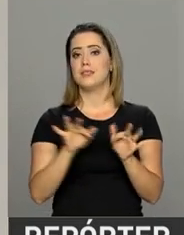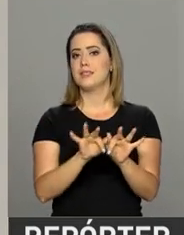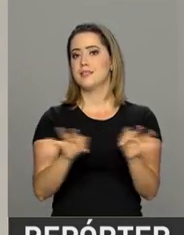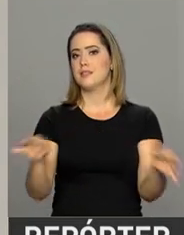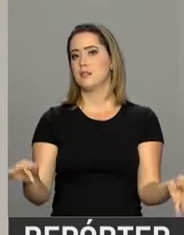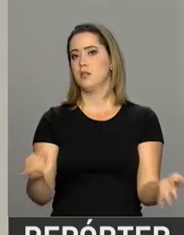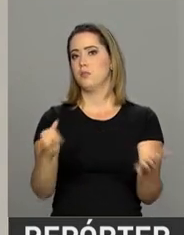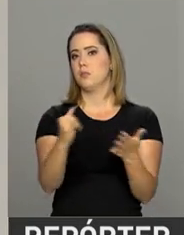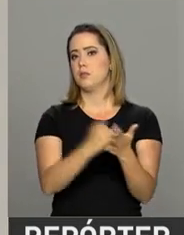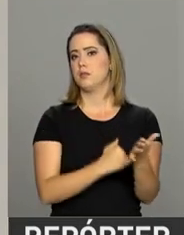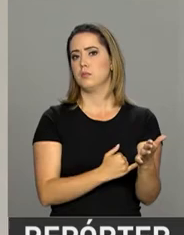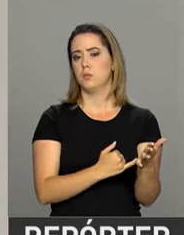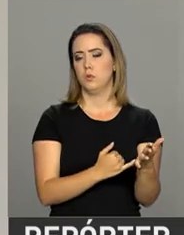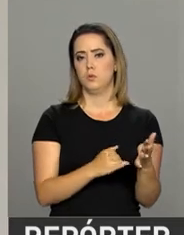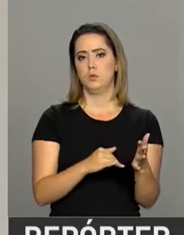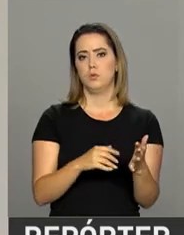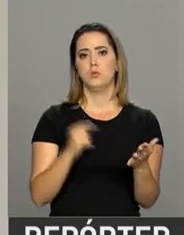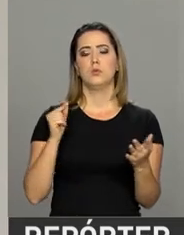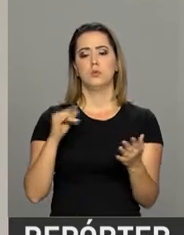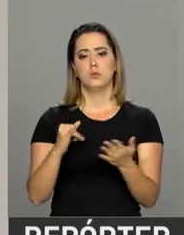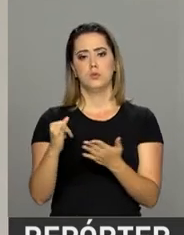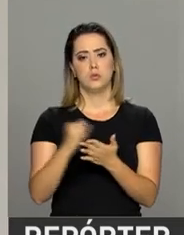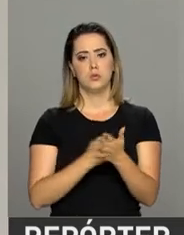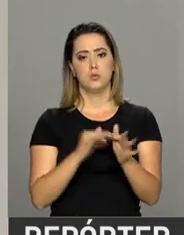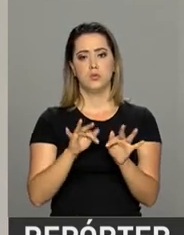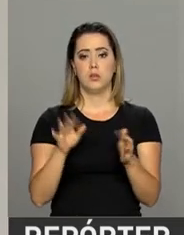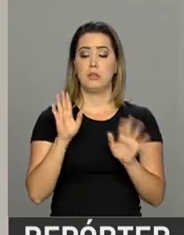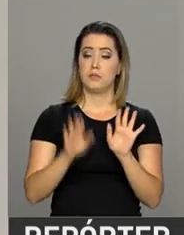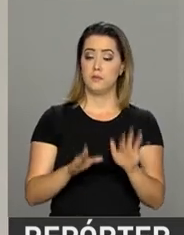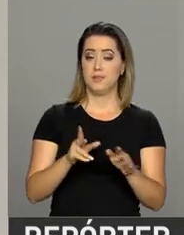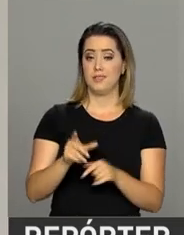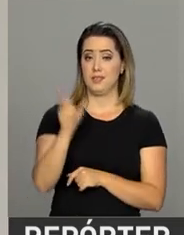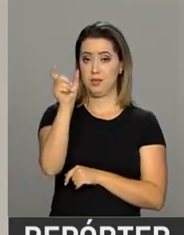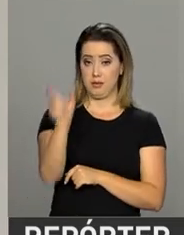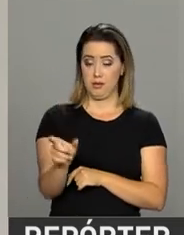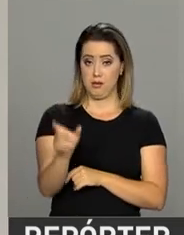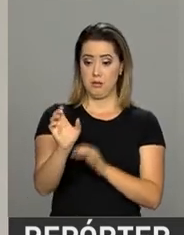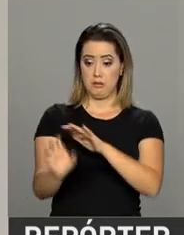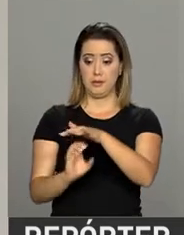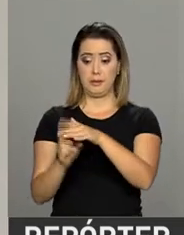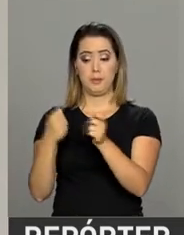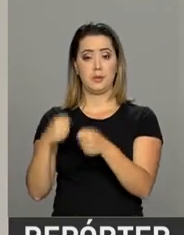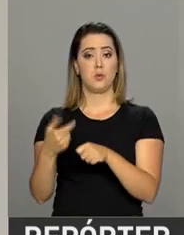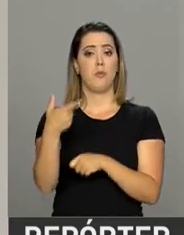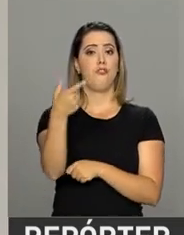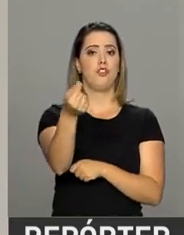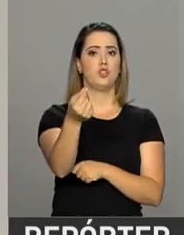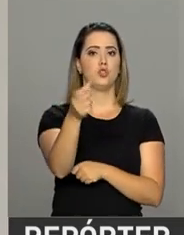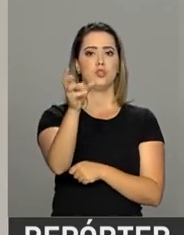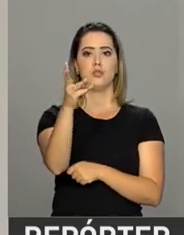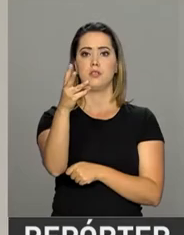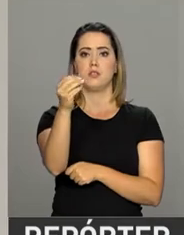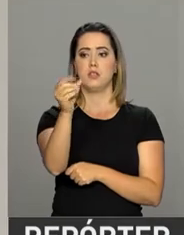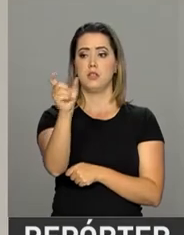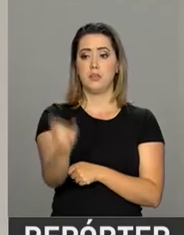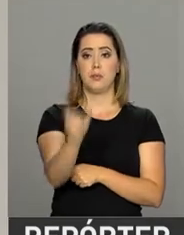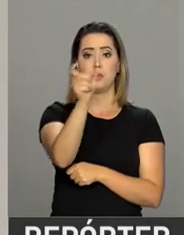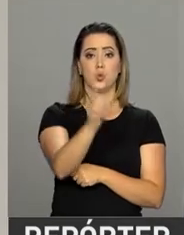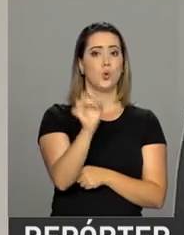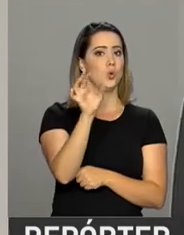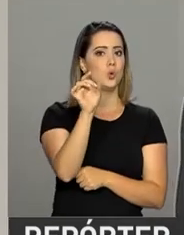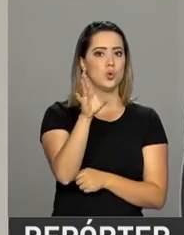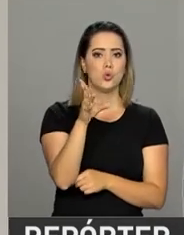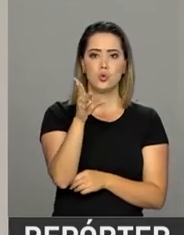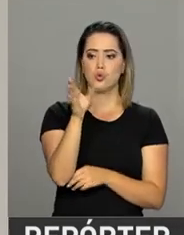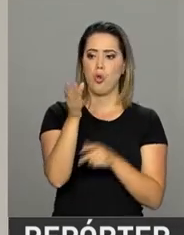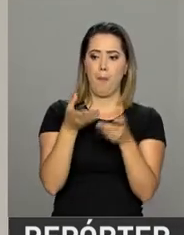que cobre o país. As empresas, muitas vezes, precisam contratar 20, 30 pessoas ou mais só